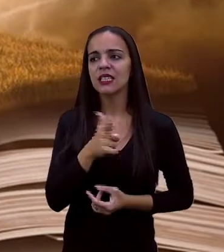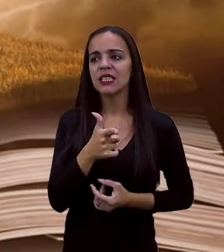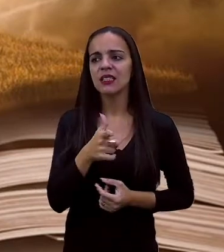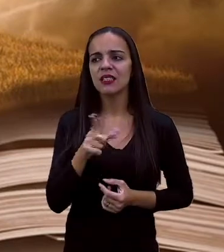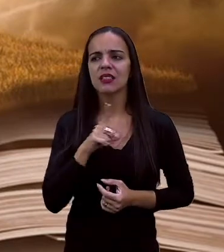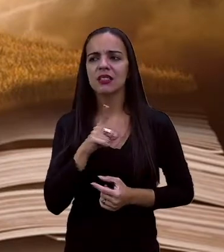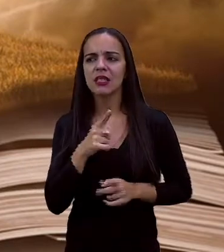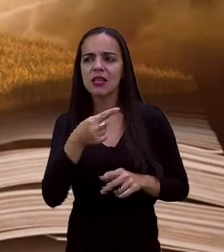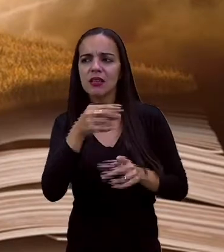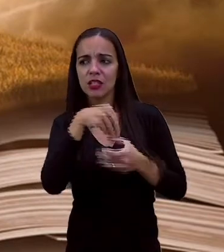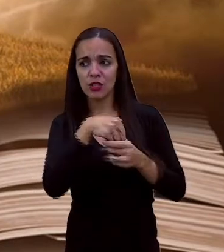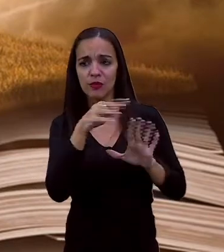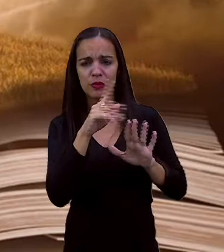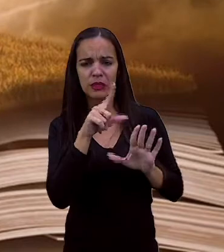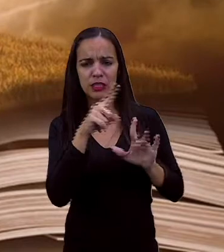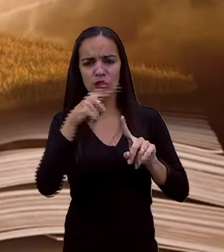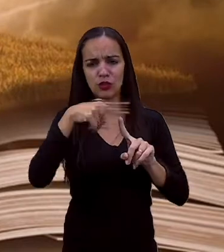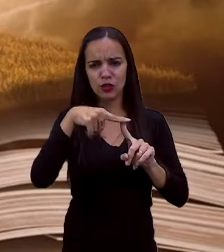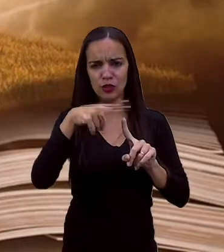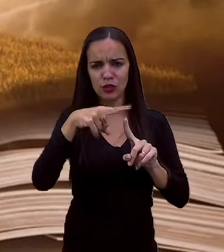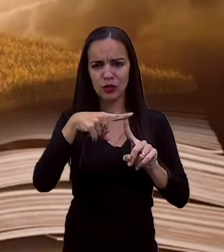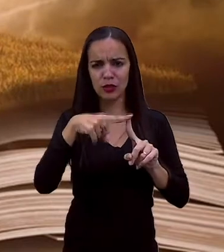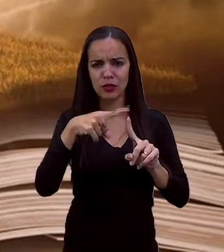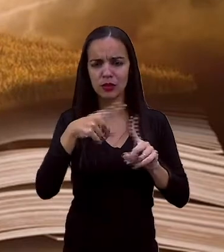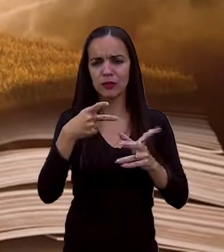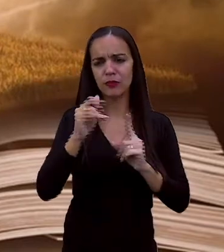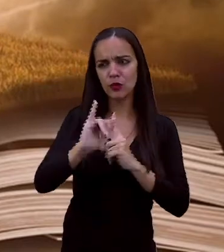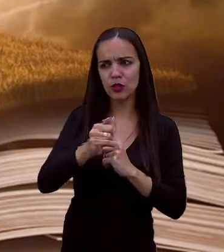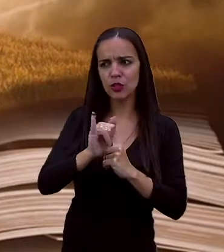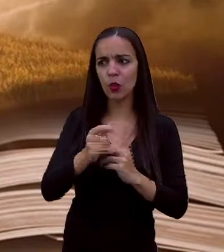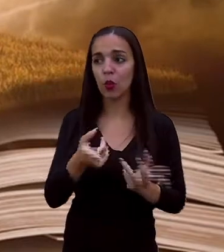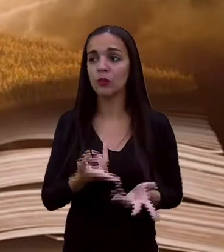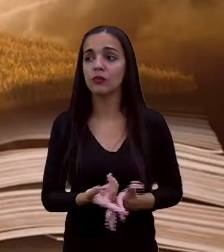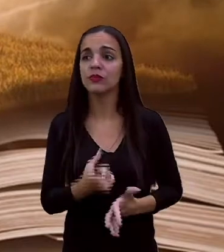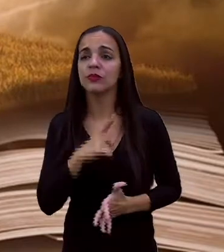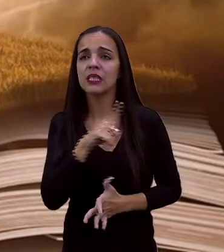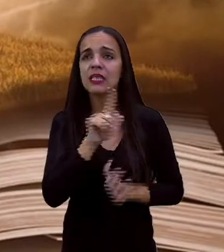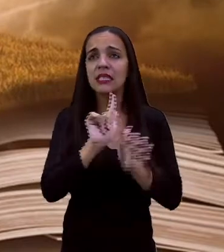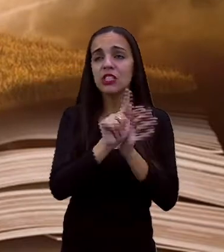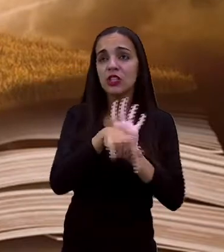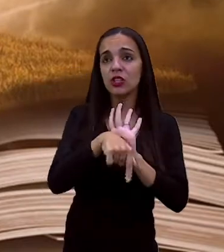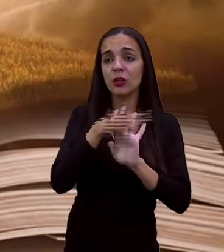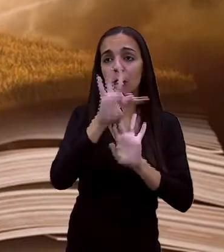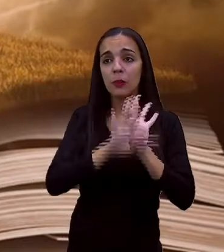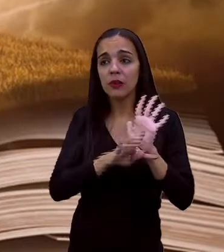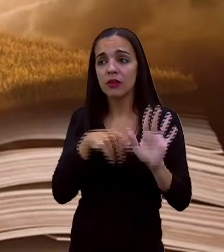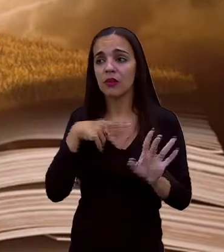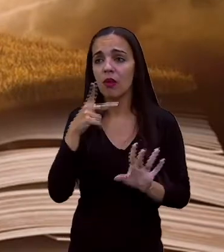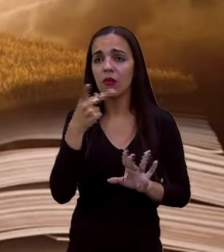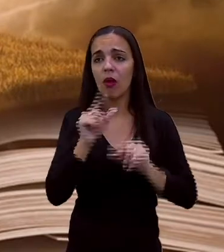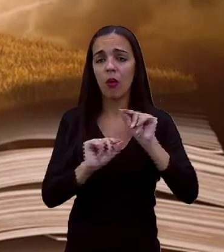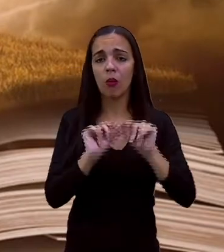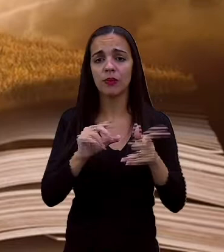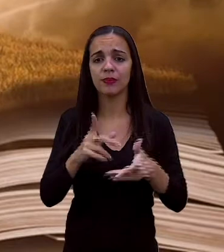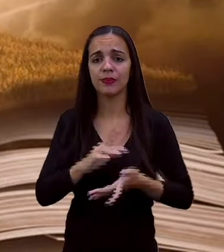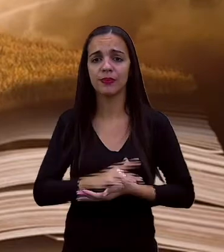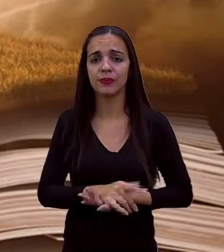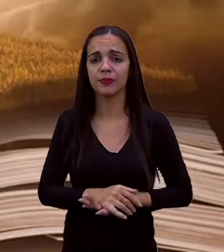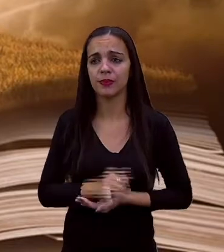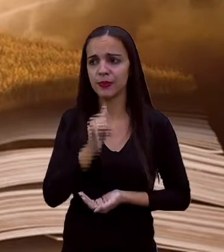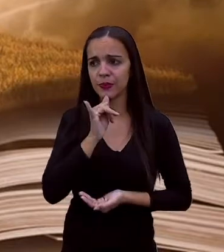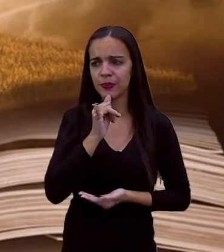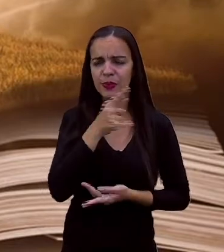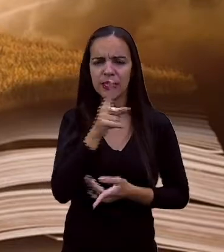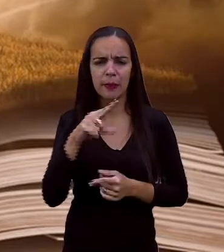desse tipo, desse gênero, perdão, desse gênero textual que é o conto psicológico. Então ele é